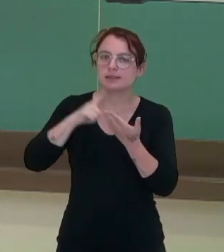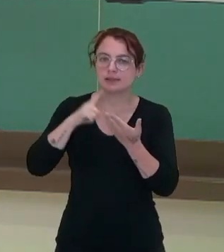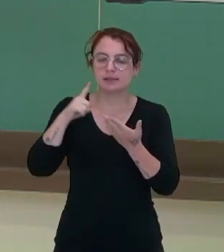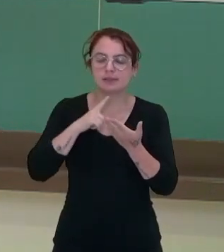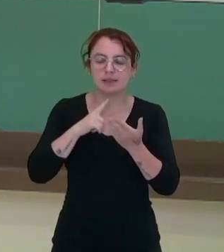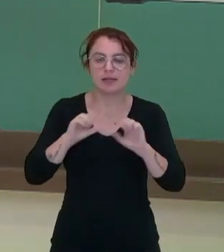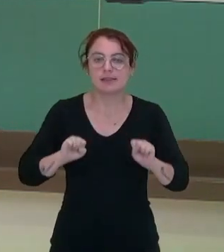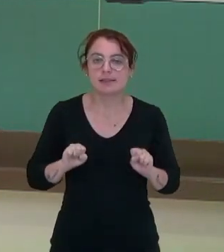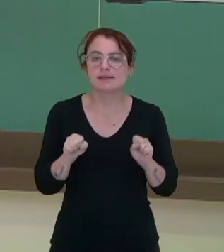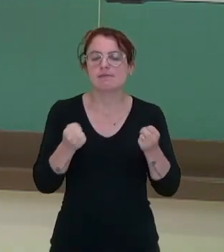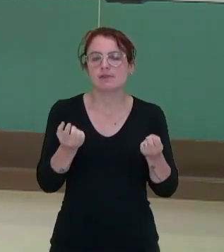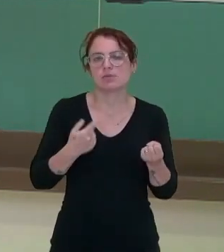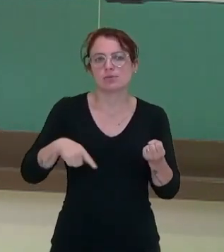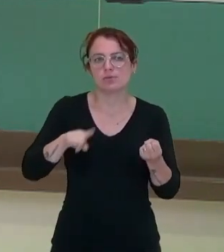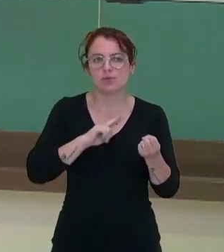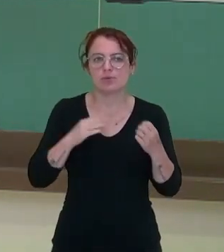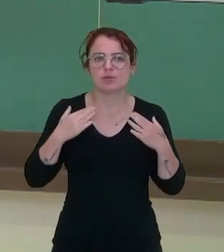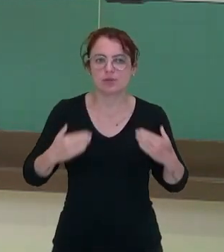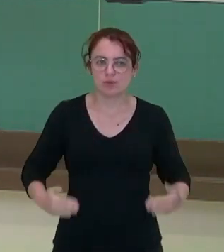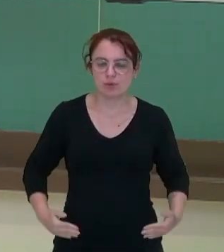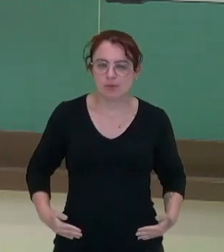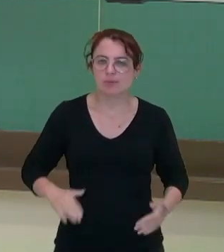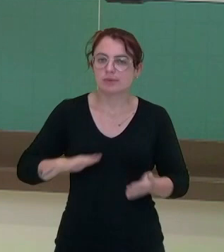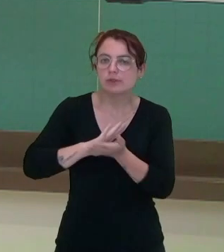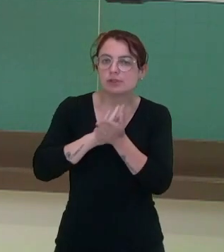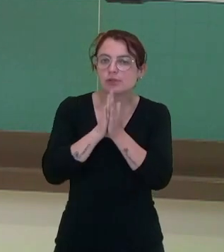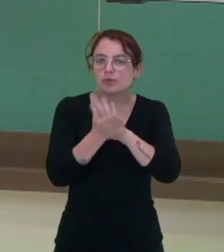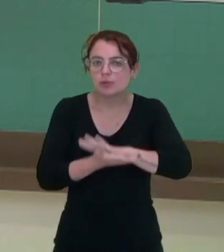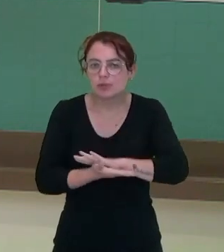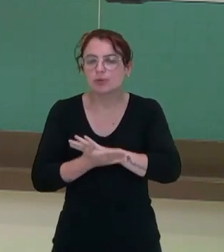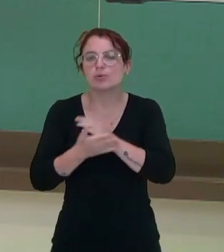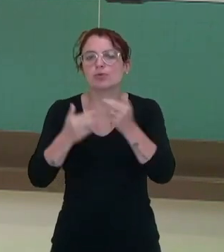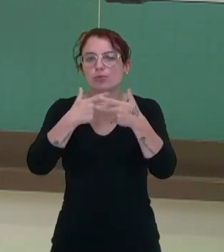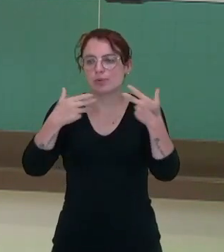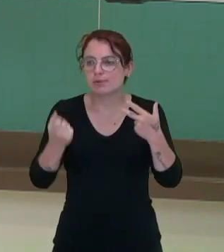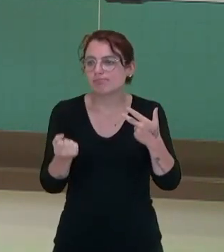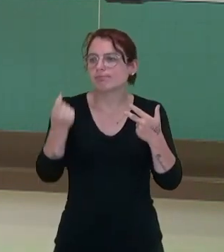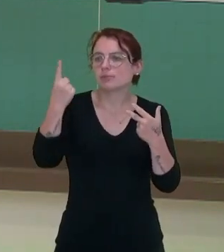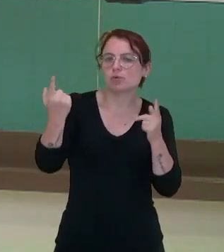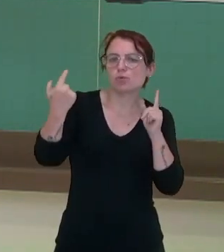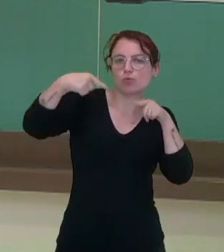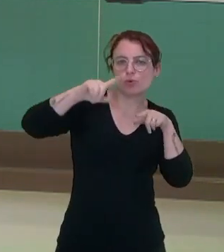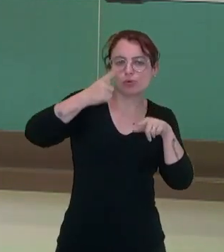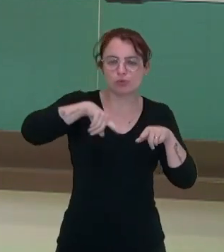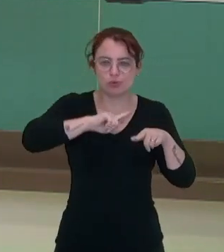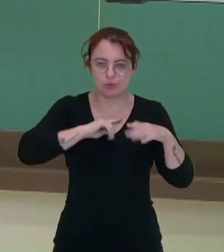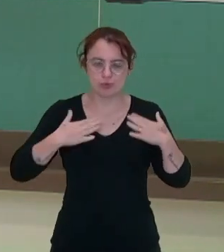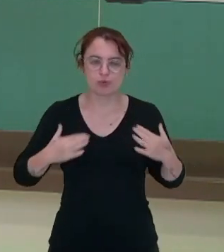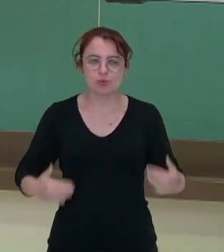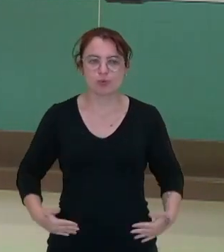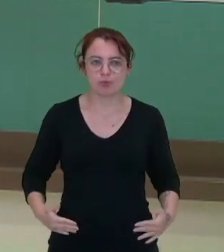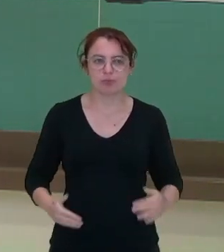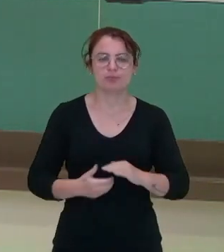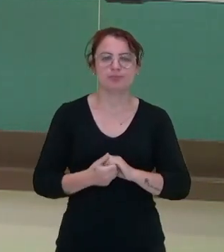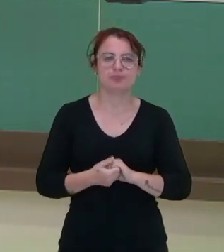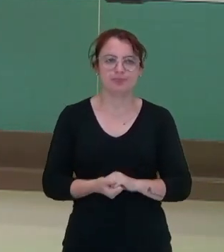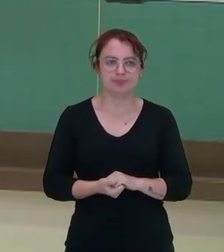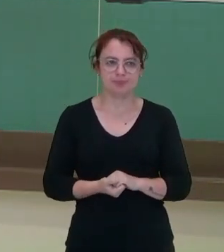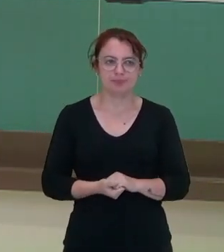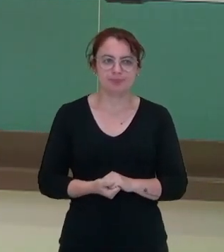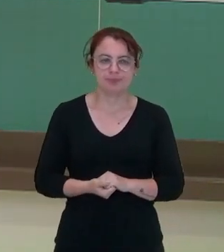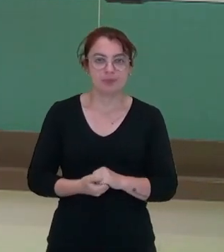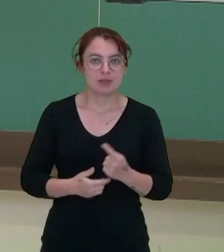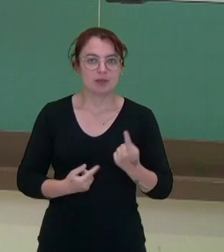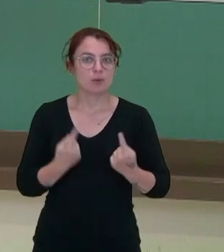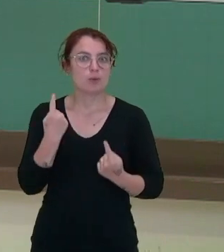nosso corpo, destruindo os micro-organismos e outros elementos estranhos que podem adentrar o nosso organismo. Então